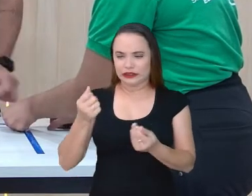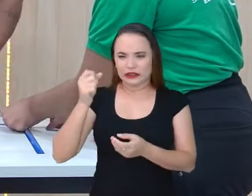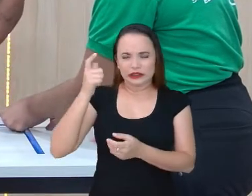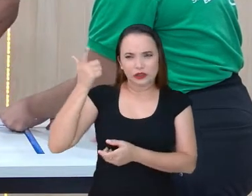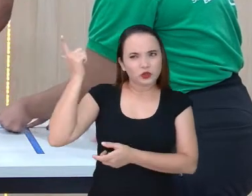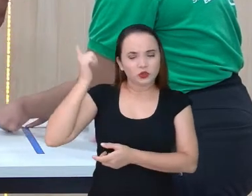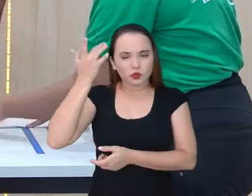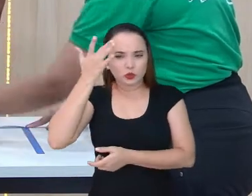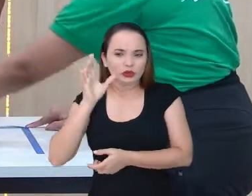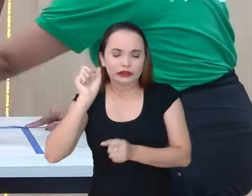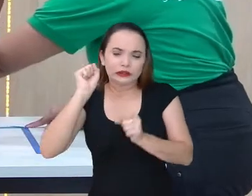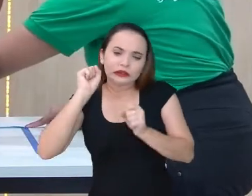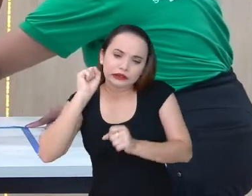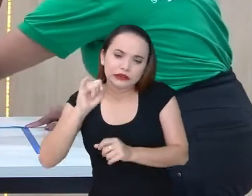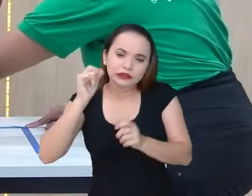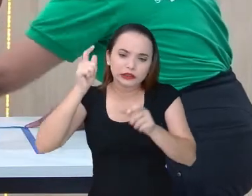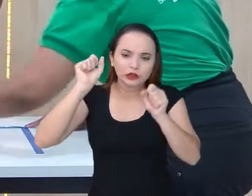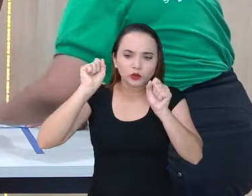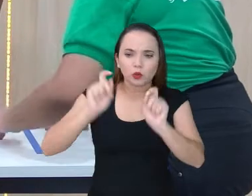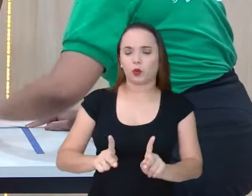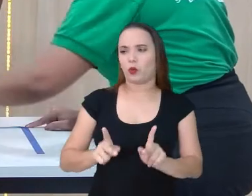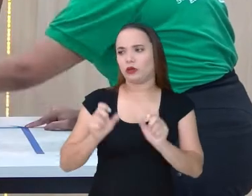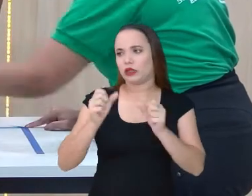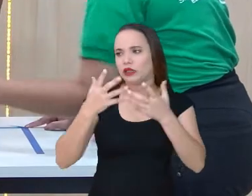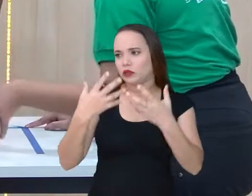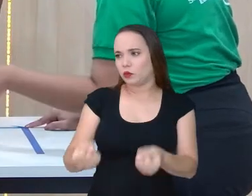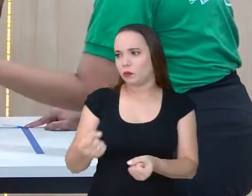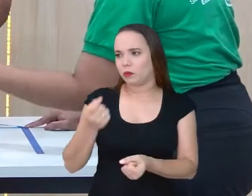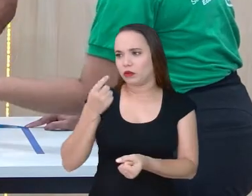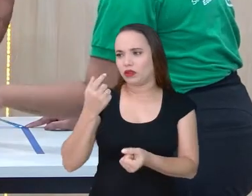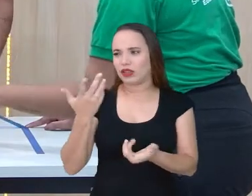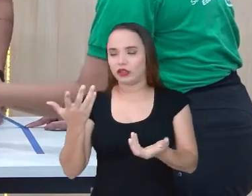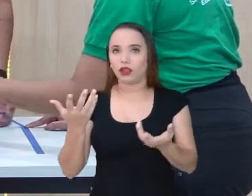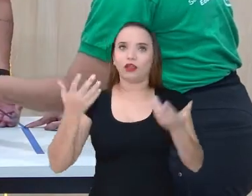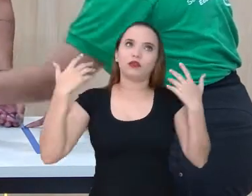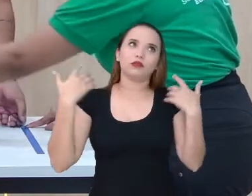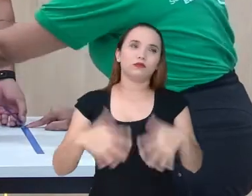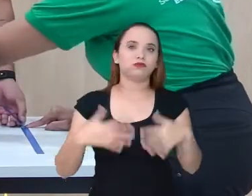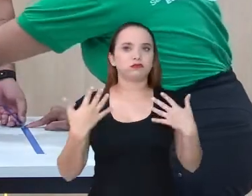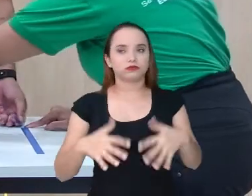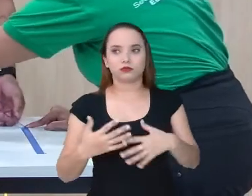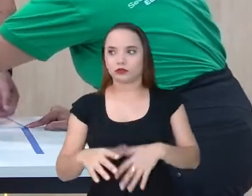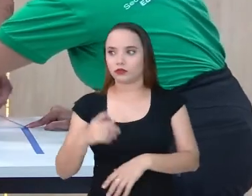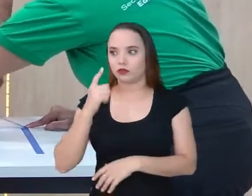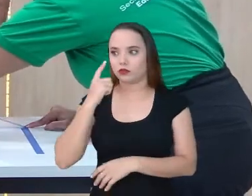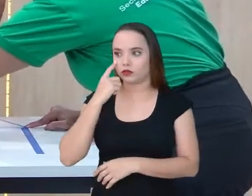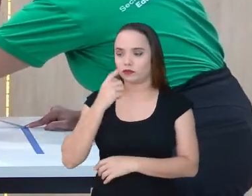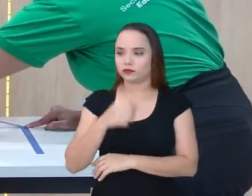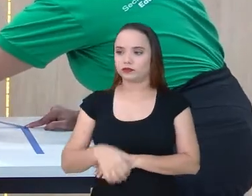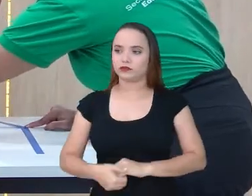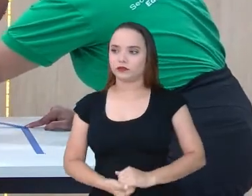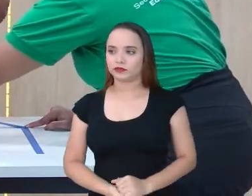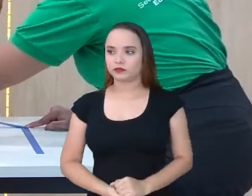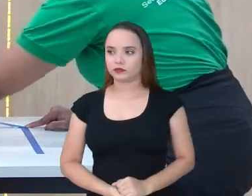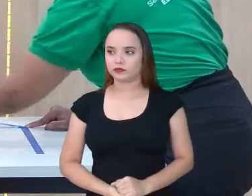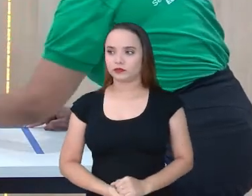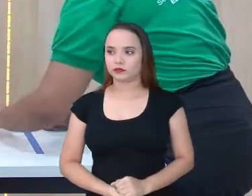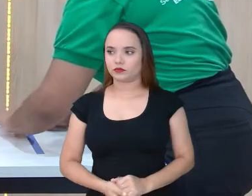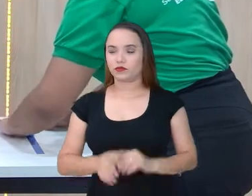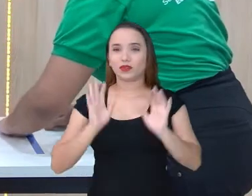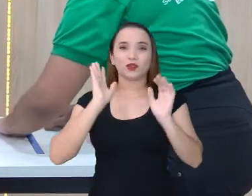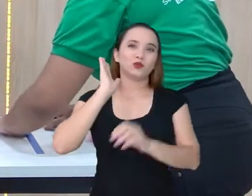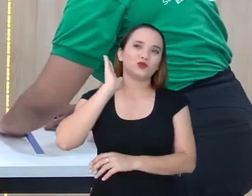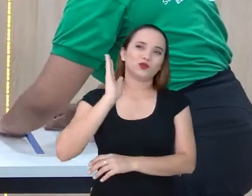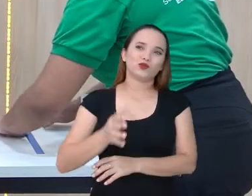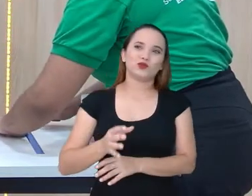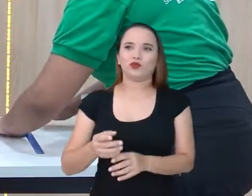quadrados que eu quero, mas tudo bem. Não, tem que ser até aqui, né? Porque a tem que fazer três. Eita, é. Não, pode ser até aqui. Já contei errado, tá